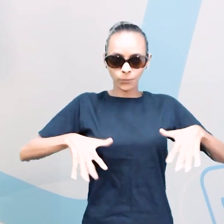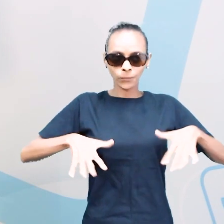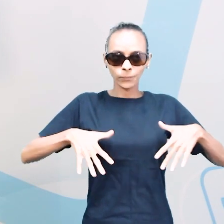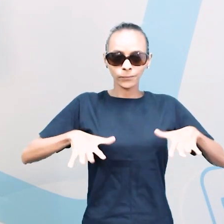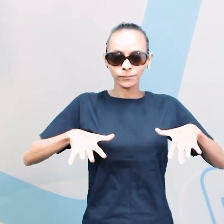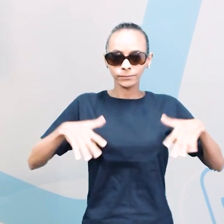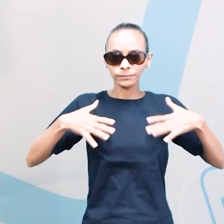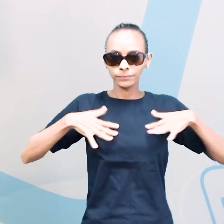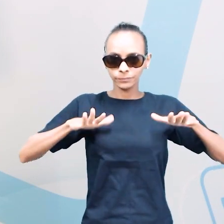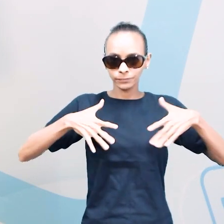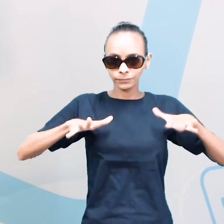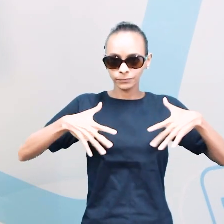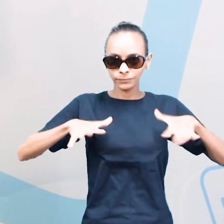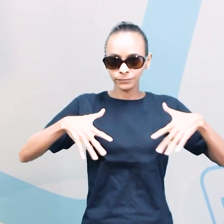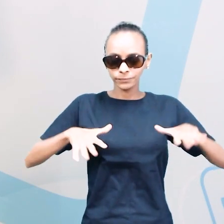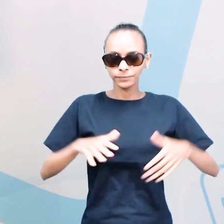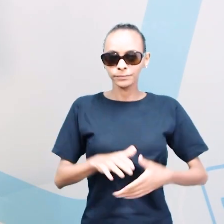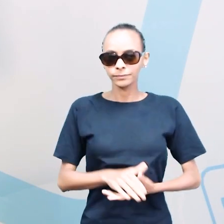Dress.